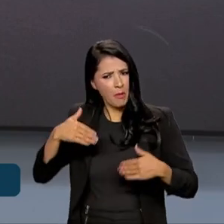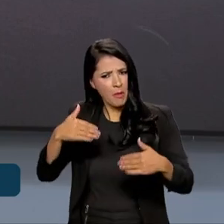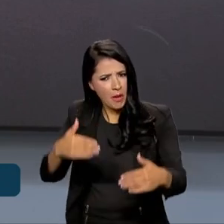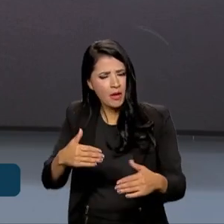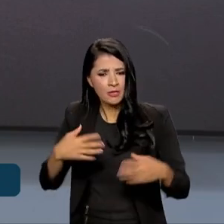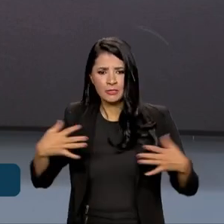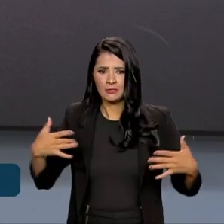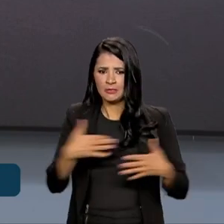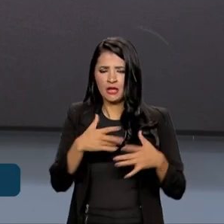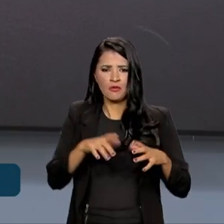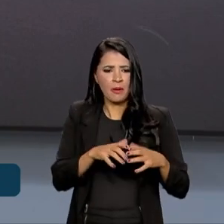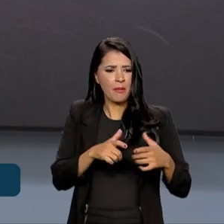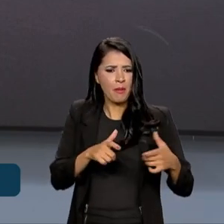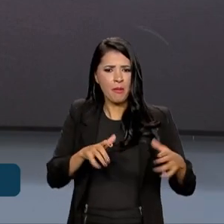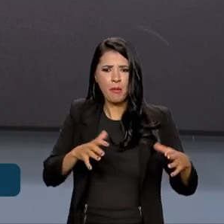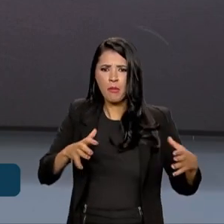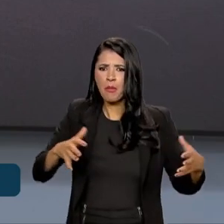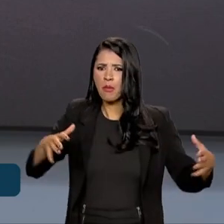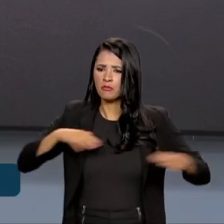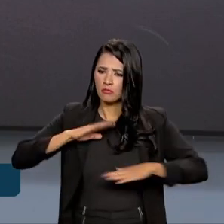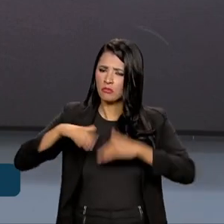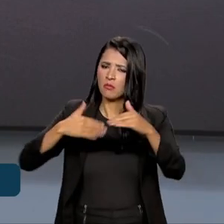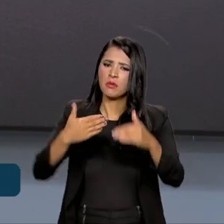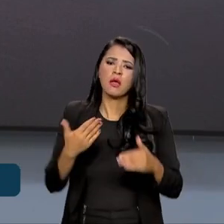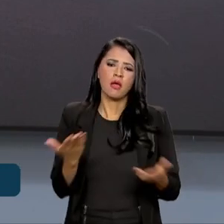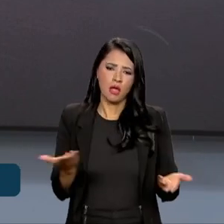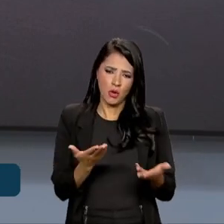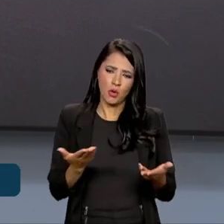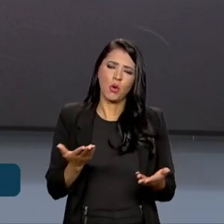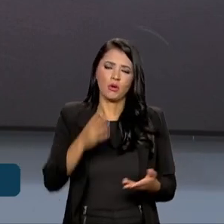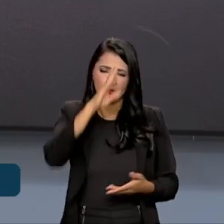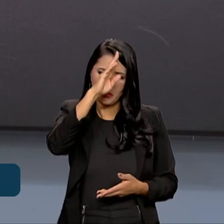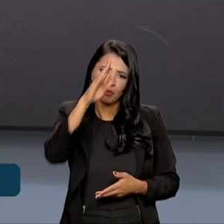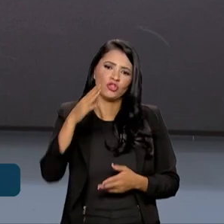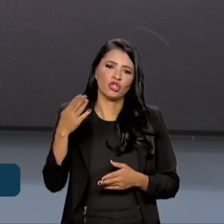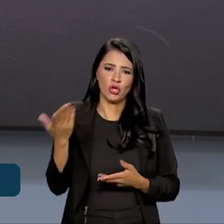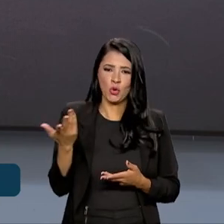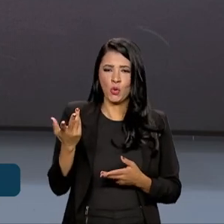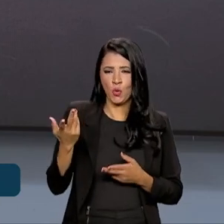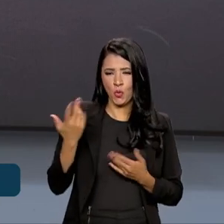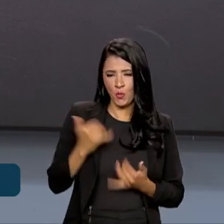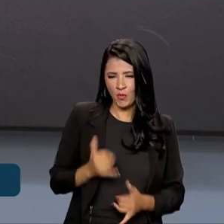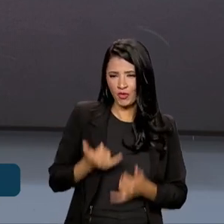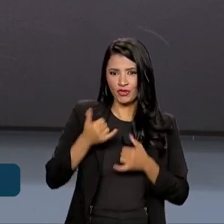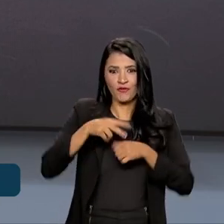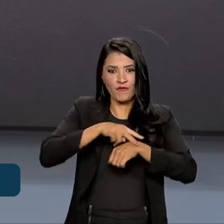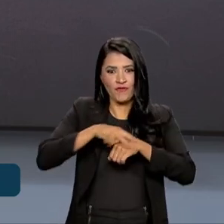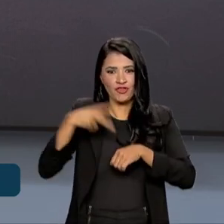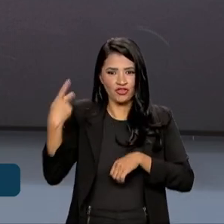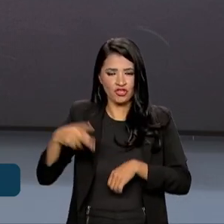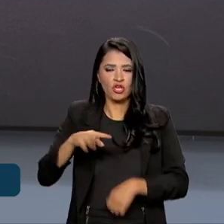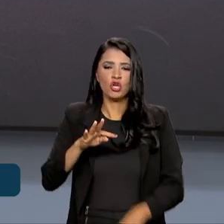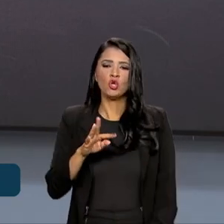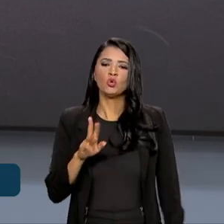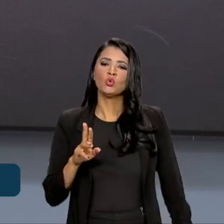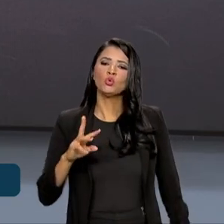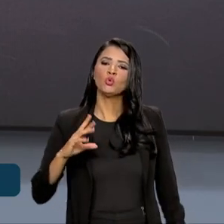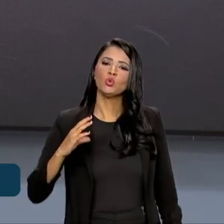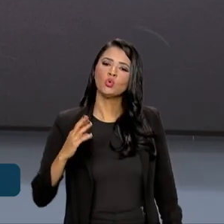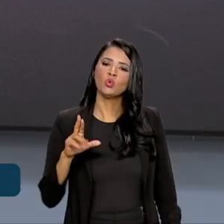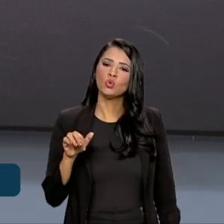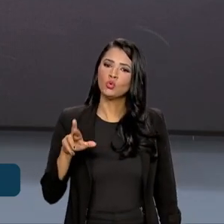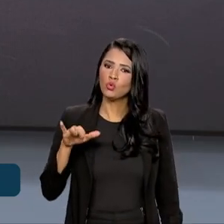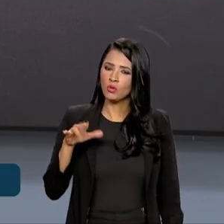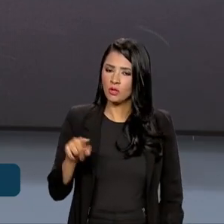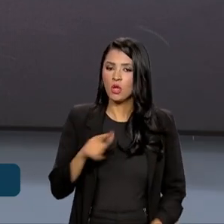a cidade que mais cresce do interior do Amazonas, justamente com a chegada da energia verde, essa energia que vem do Tucuruí. A outra questão é a fibra